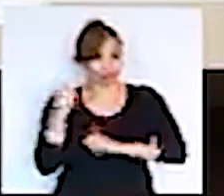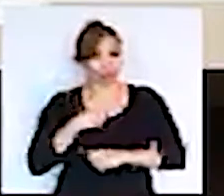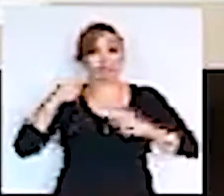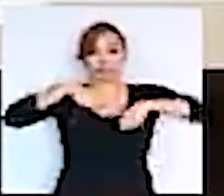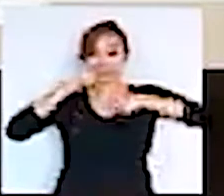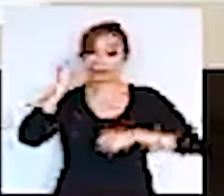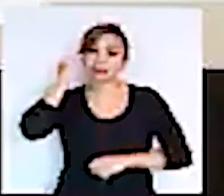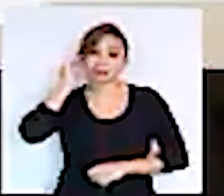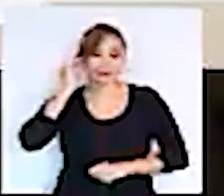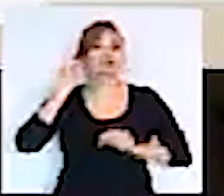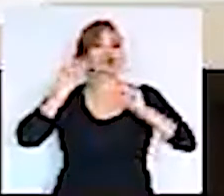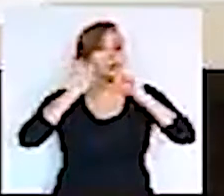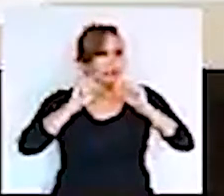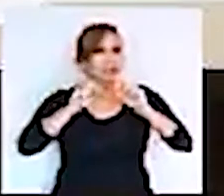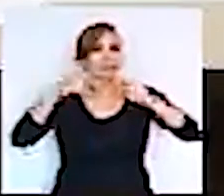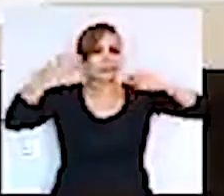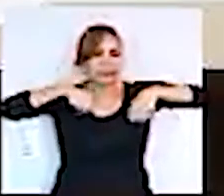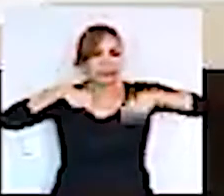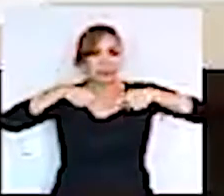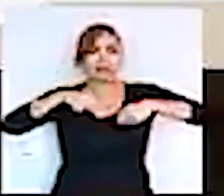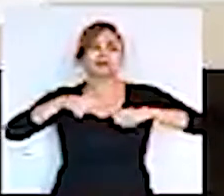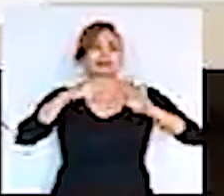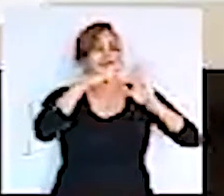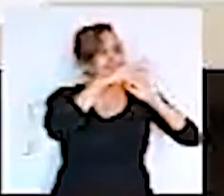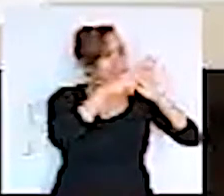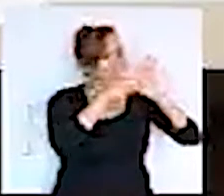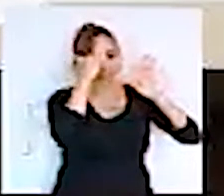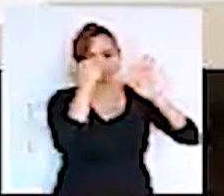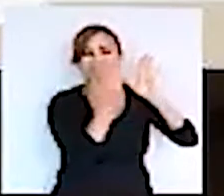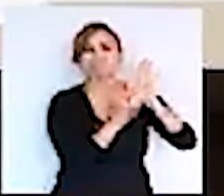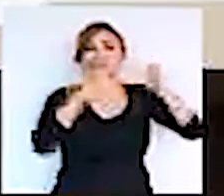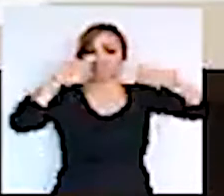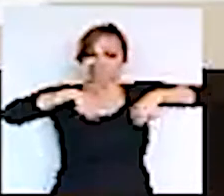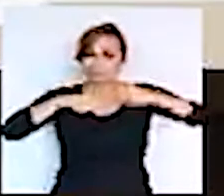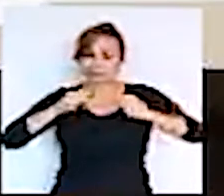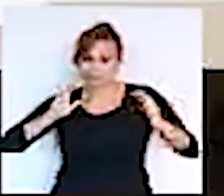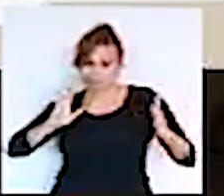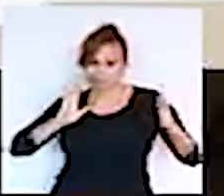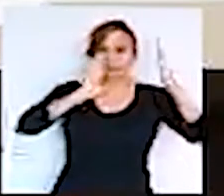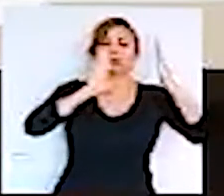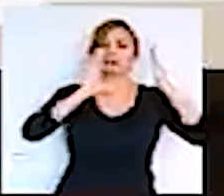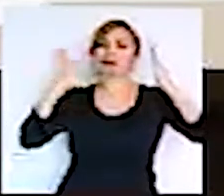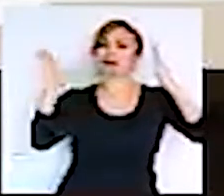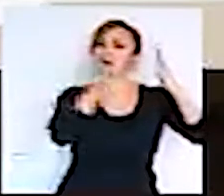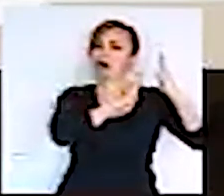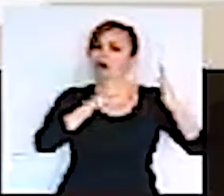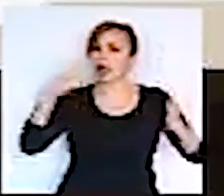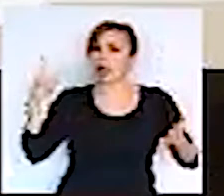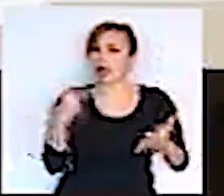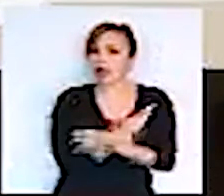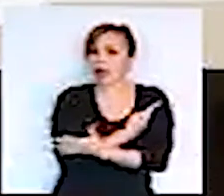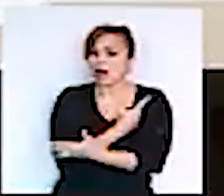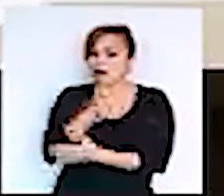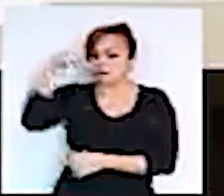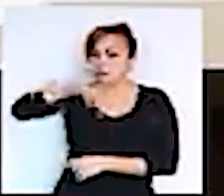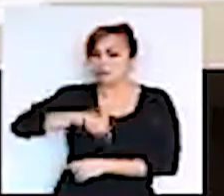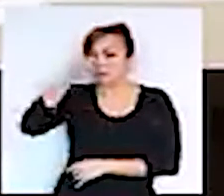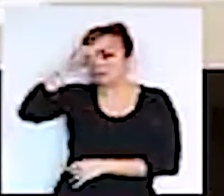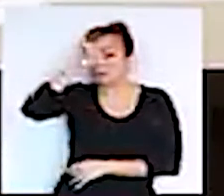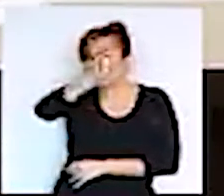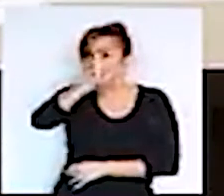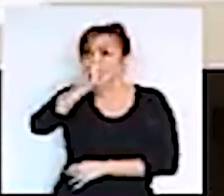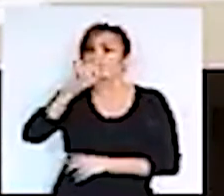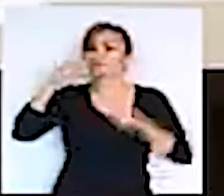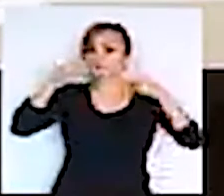A gente tem que entender que precisamos adotar todas as medidas necessárias para conter esse mal e não acontecer conosco